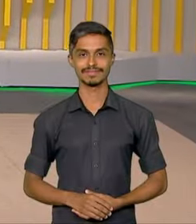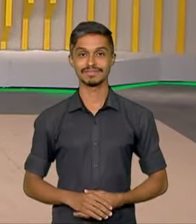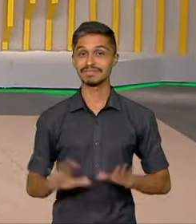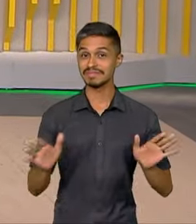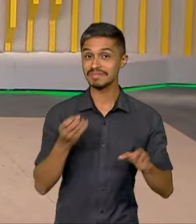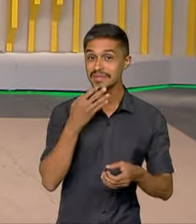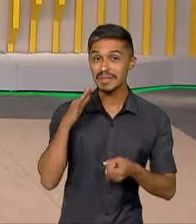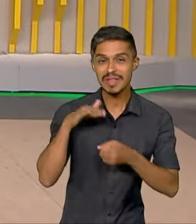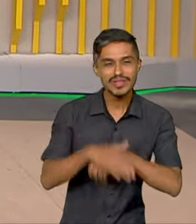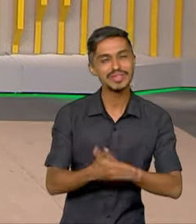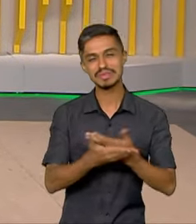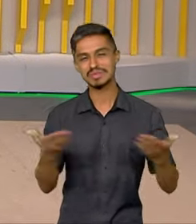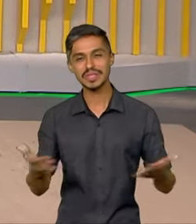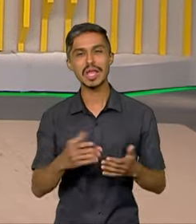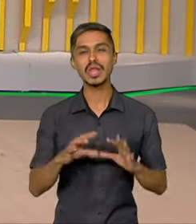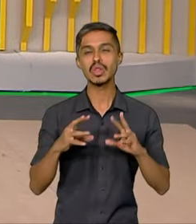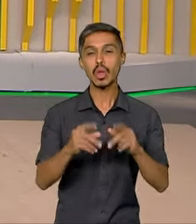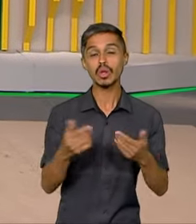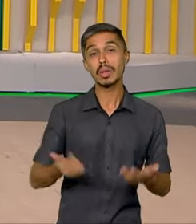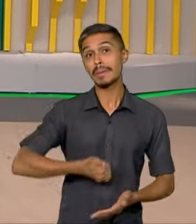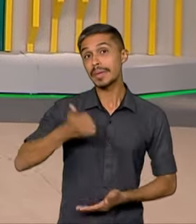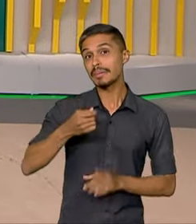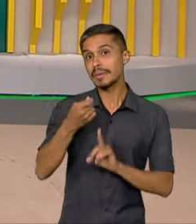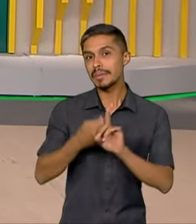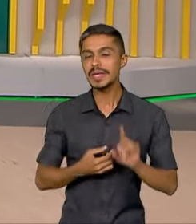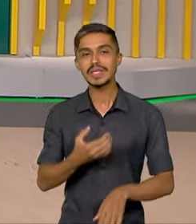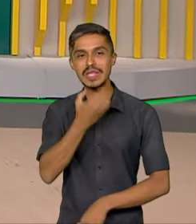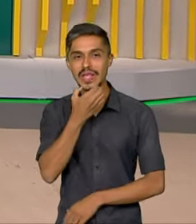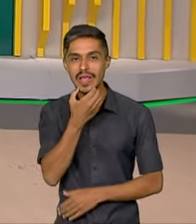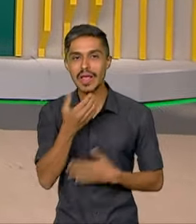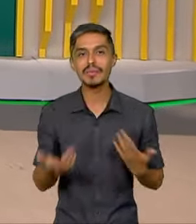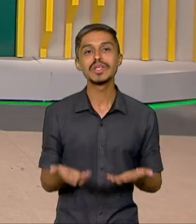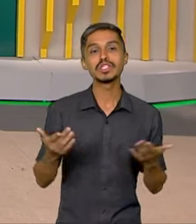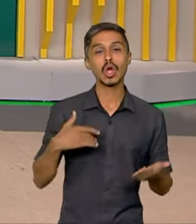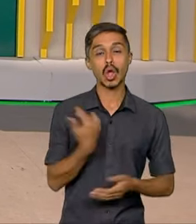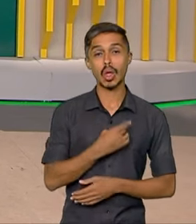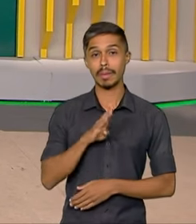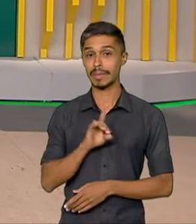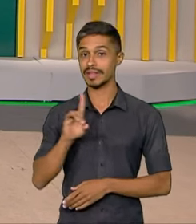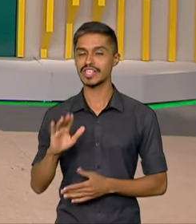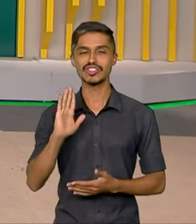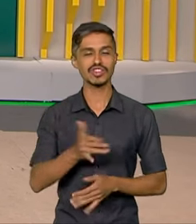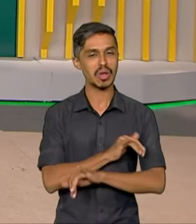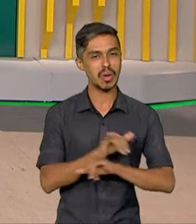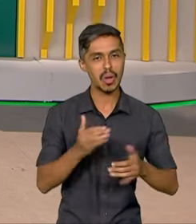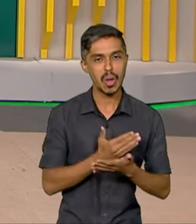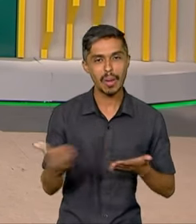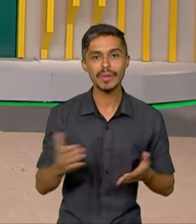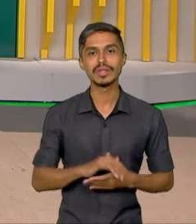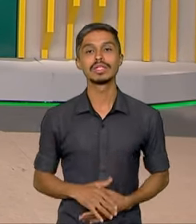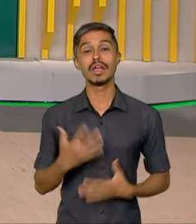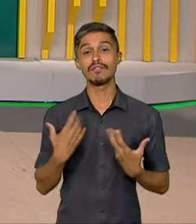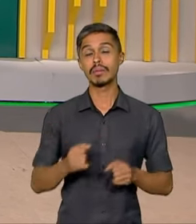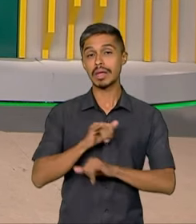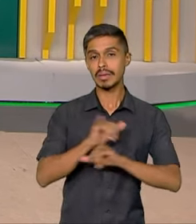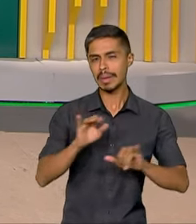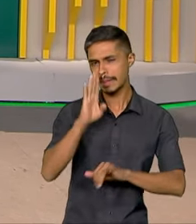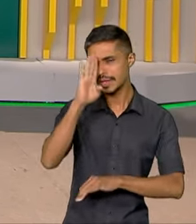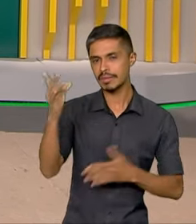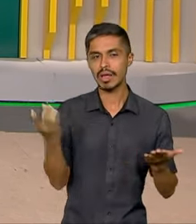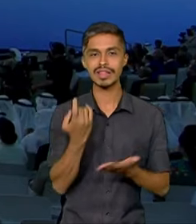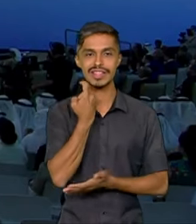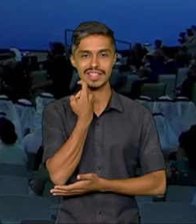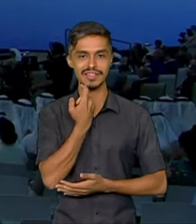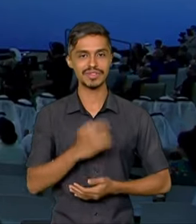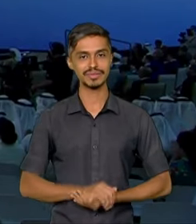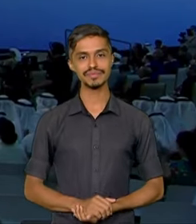Olá, muito boa noite para você. 1º de dezembro e o Brasil em Dia já está no ar. Vamos aos destaques desta sexta